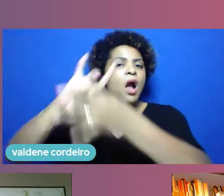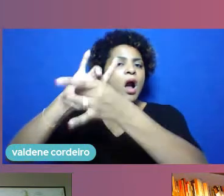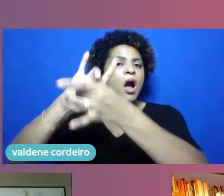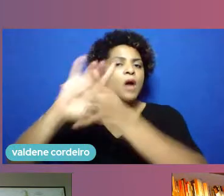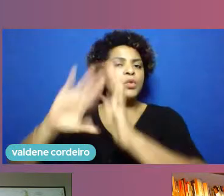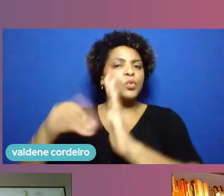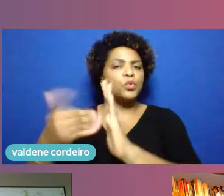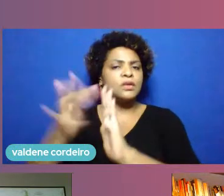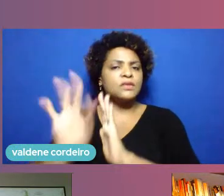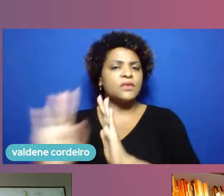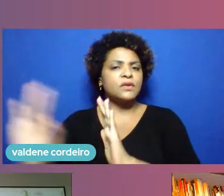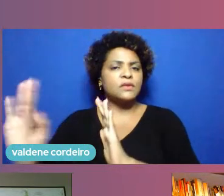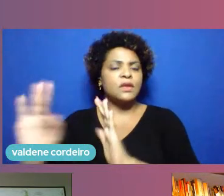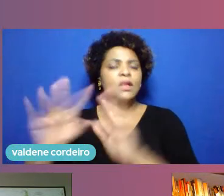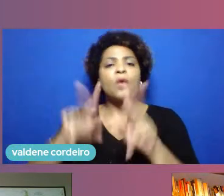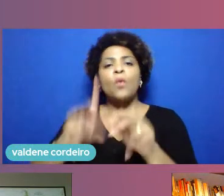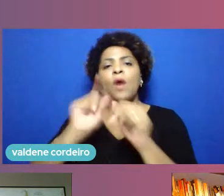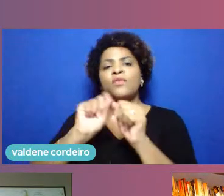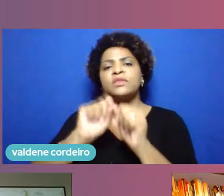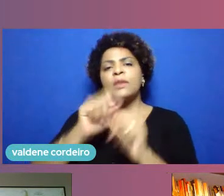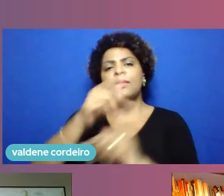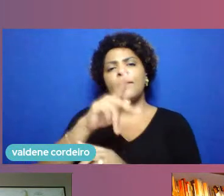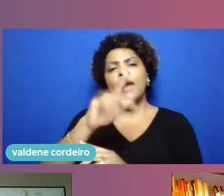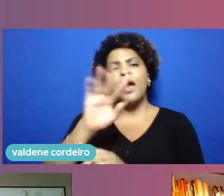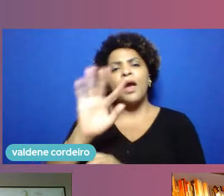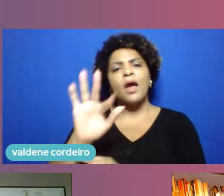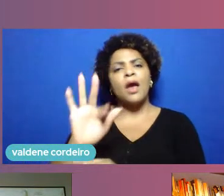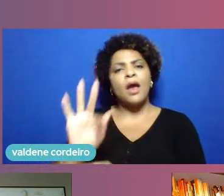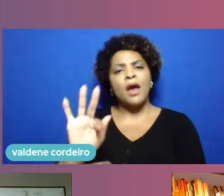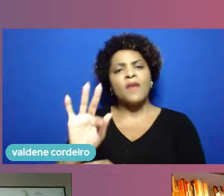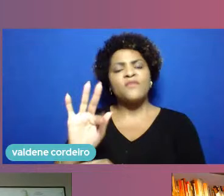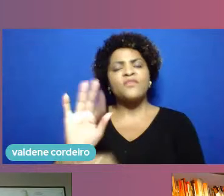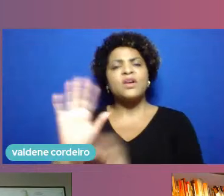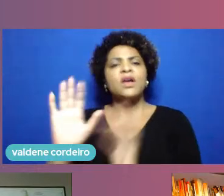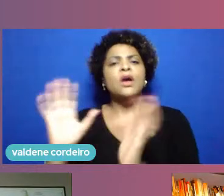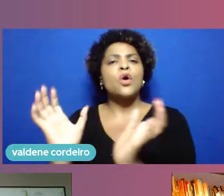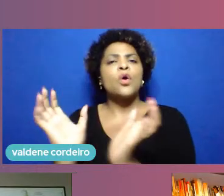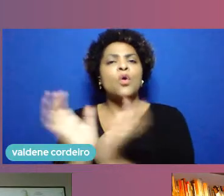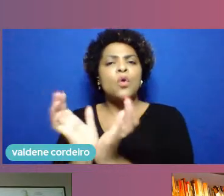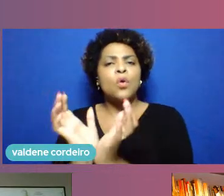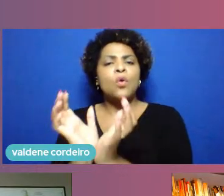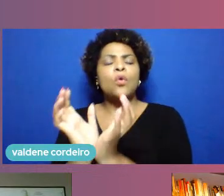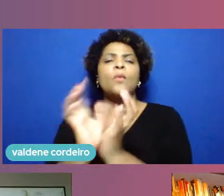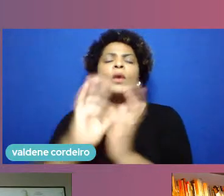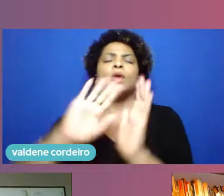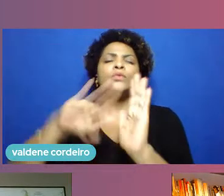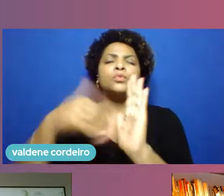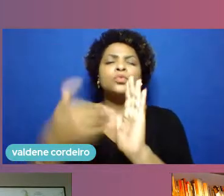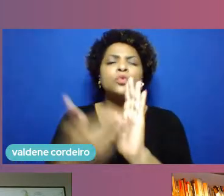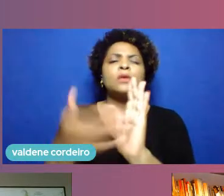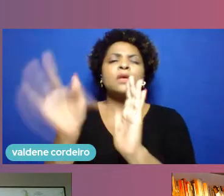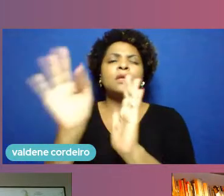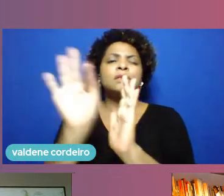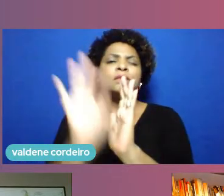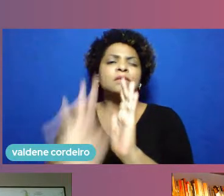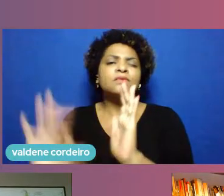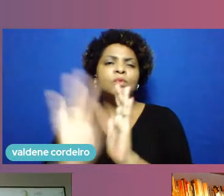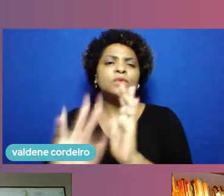UPE Federalist Club, que foi um grande match entre todas as universidades públicas do estado,